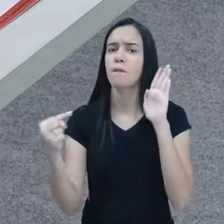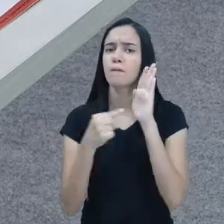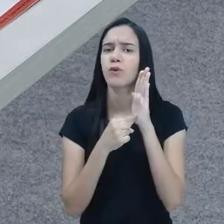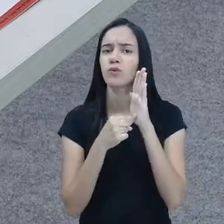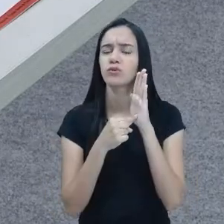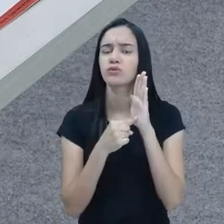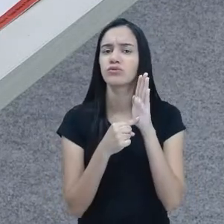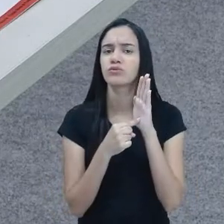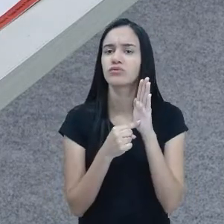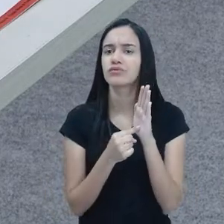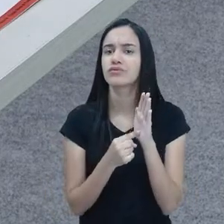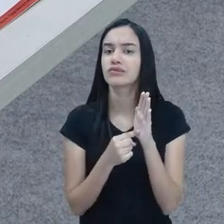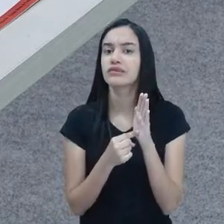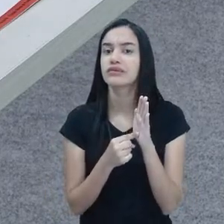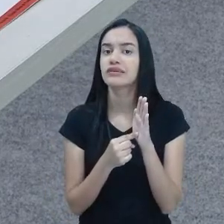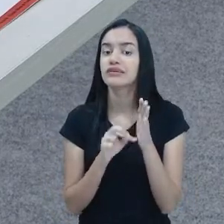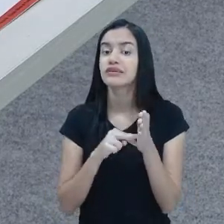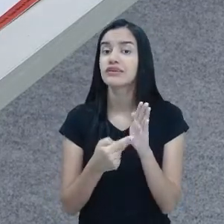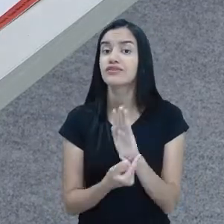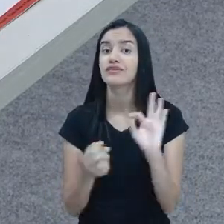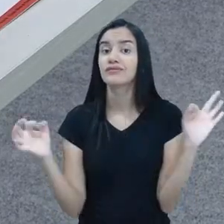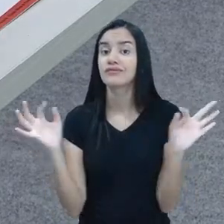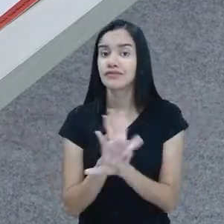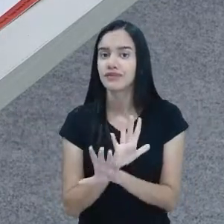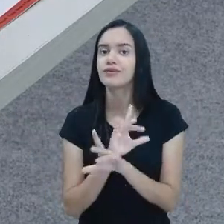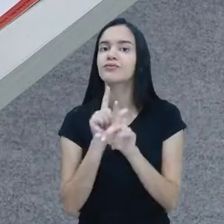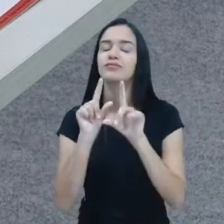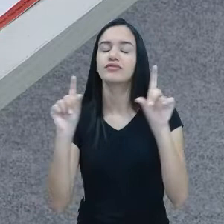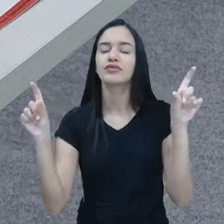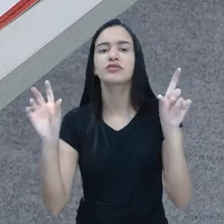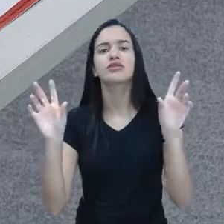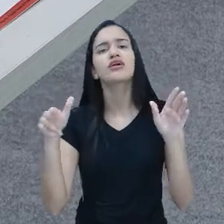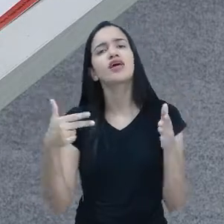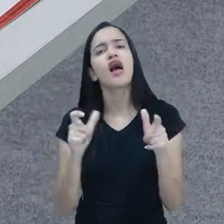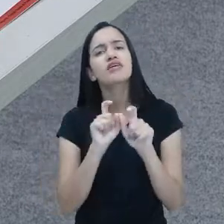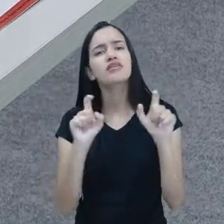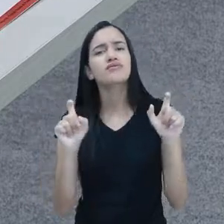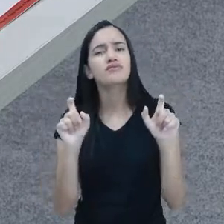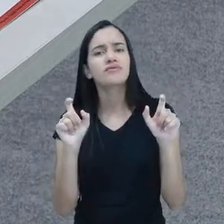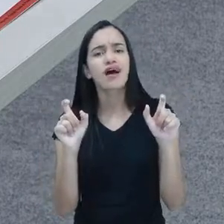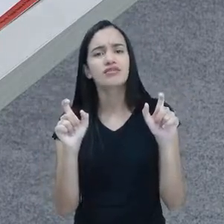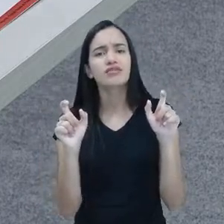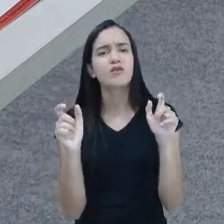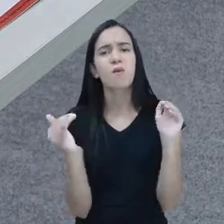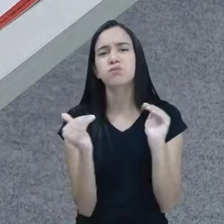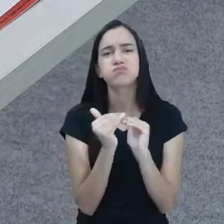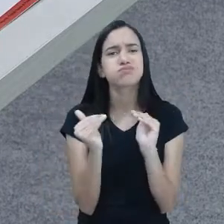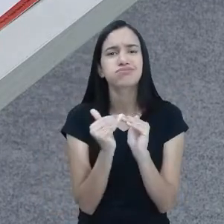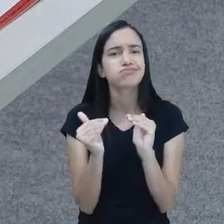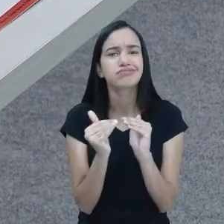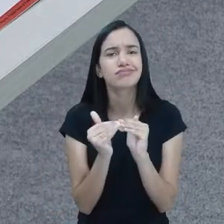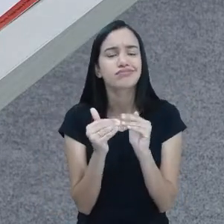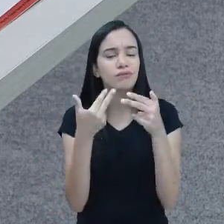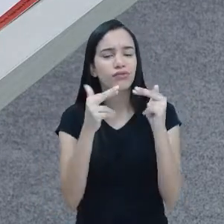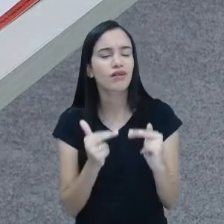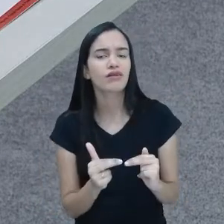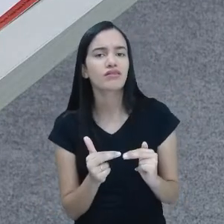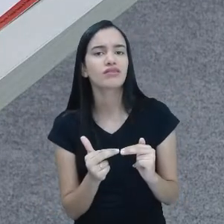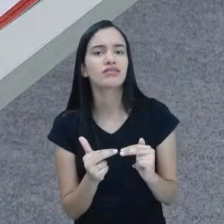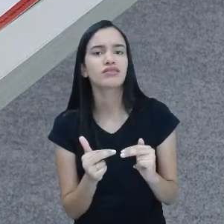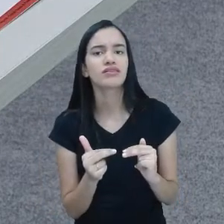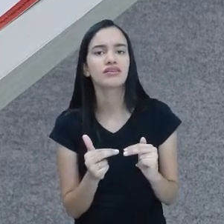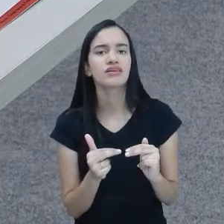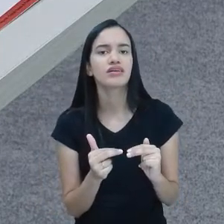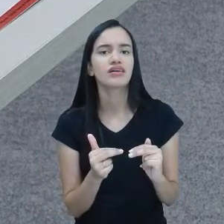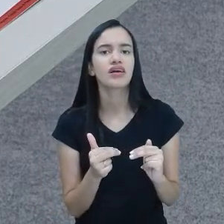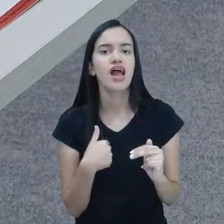terminou, não é isso? Isso mesmo. Então, essa frase daqui, barriga vazia, nem combina com a par lenda, não é isso? E